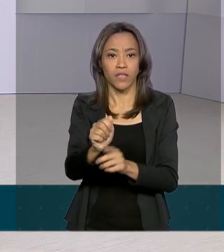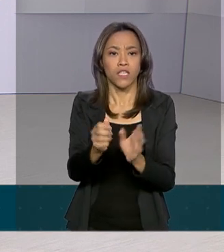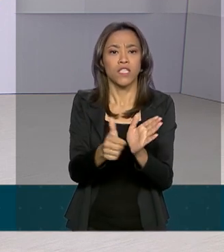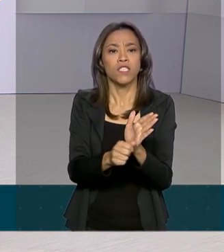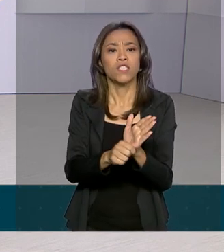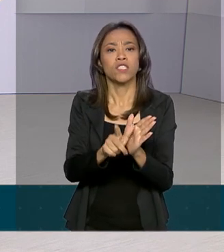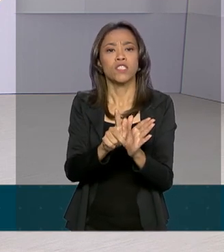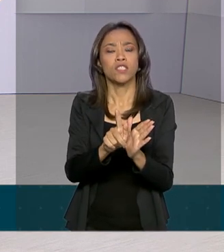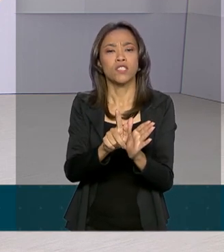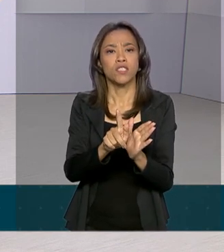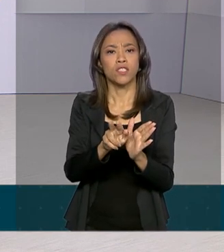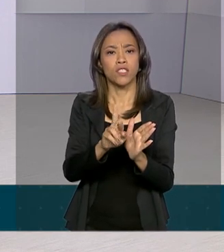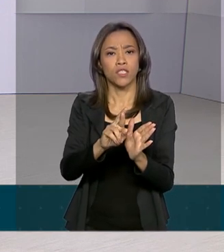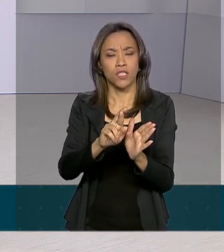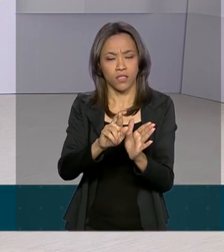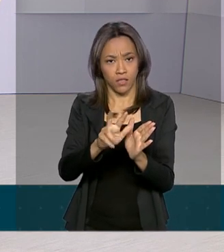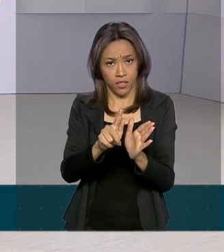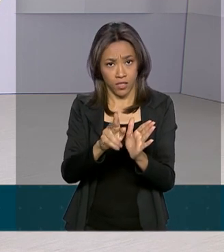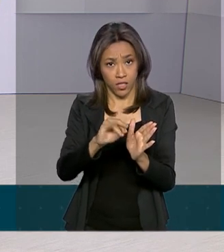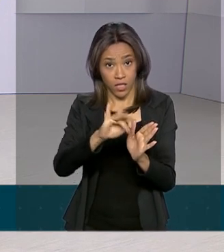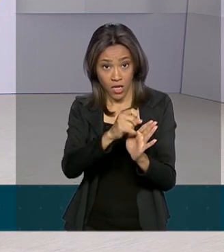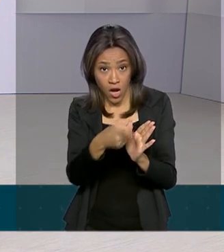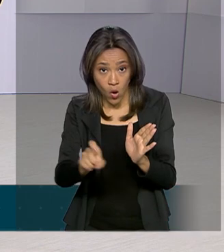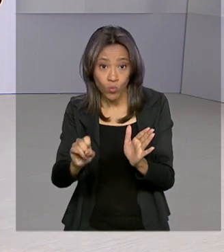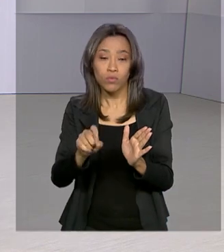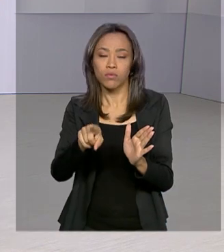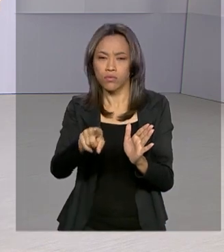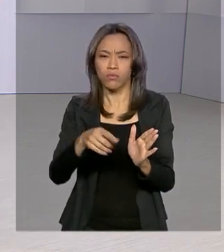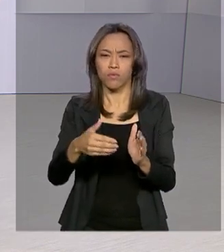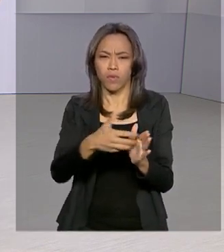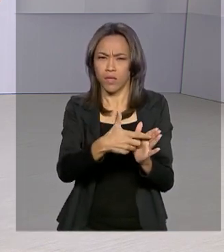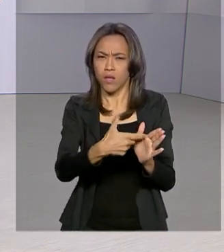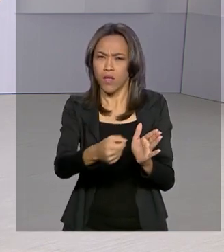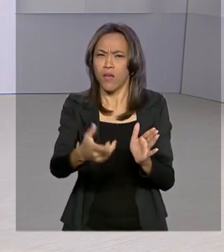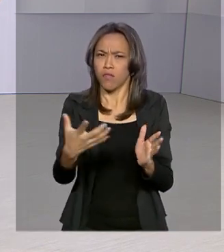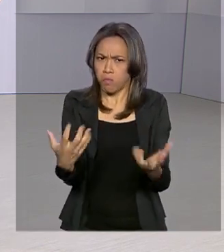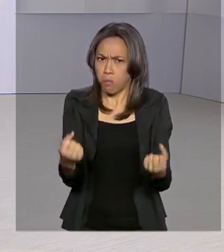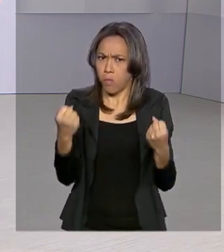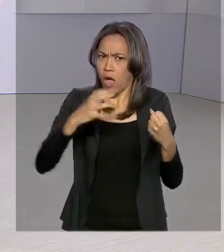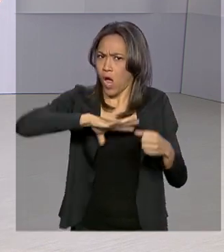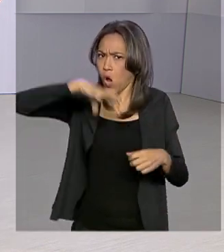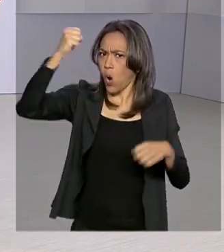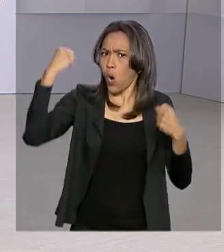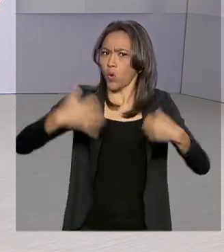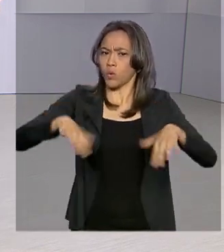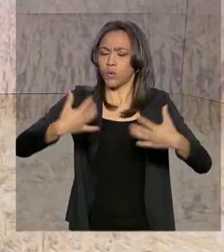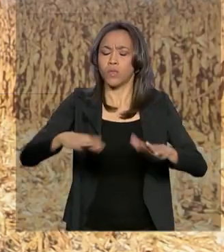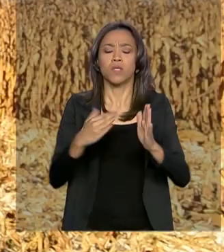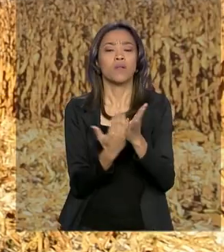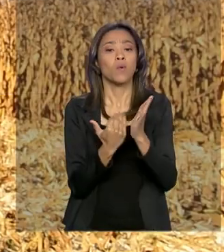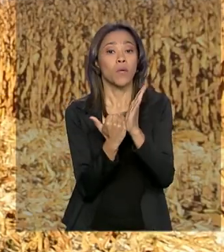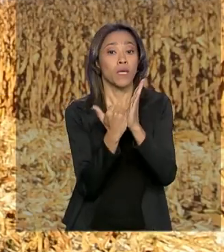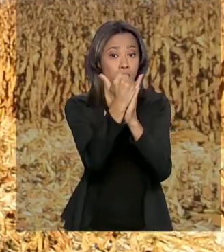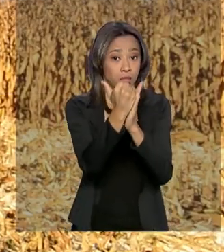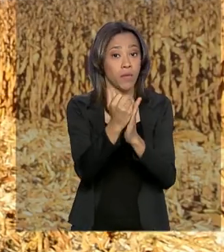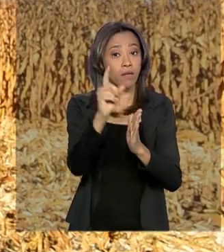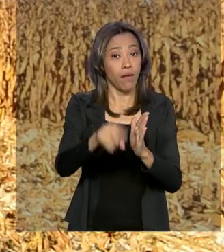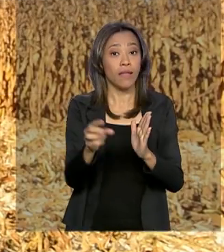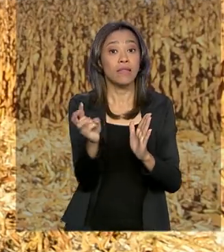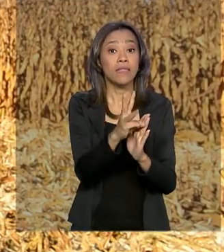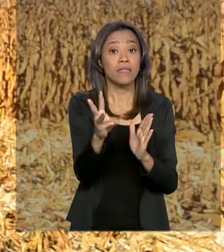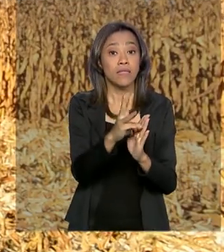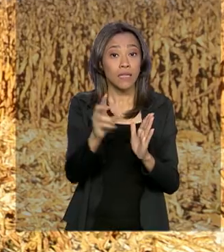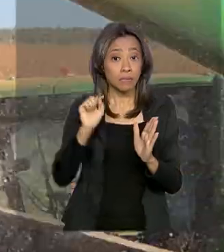milhões de toneladas, que deve ser recorde. O crescimento previsto é de mais de 33 mil toneladas em relação a